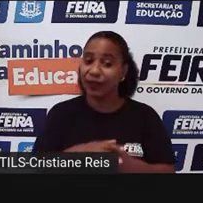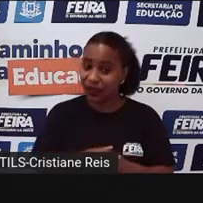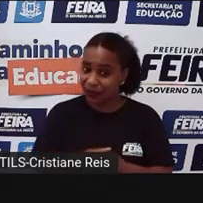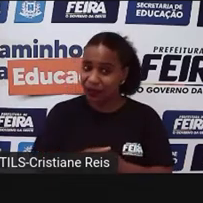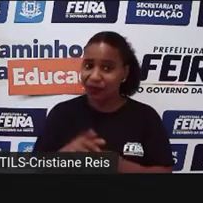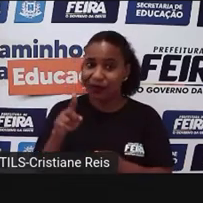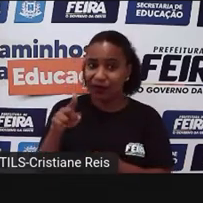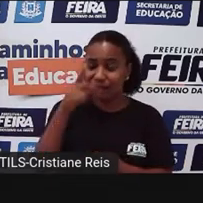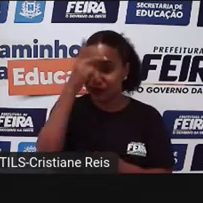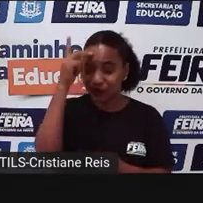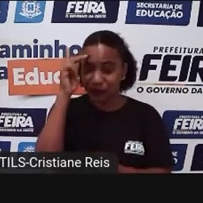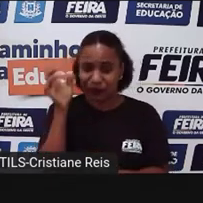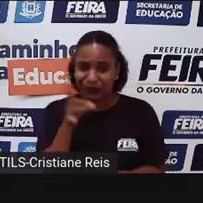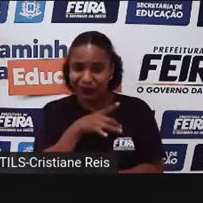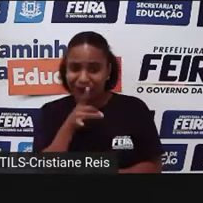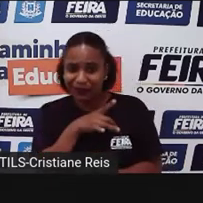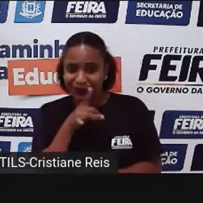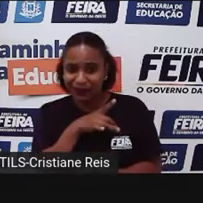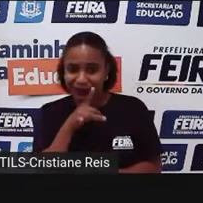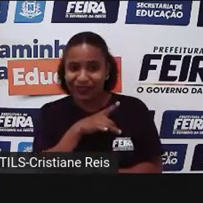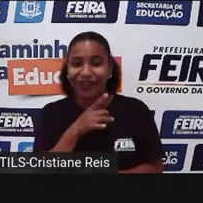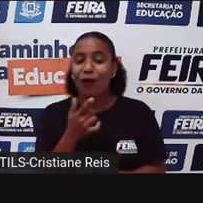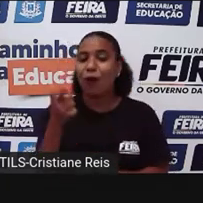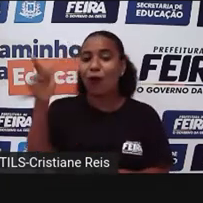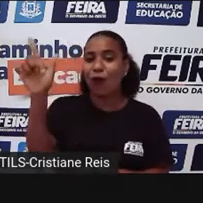quem conseguiu derrotar foi Édipo, né?